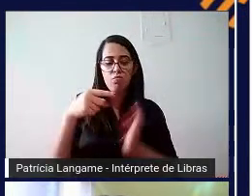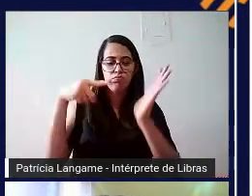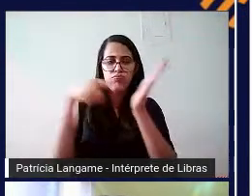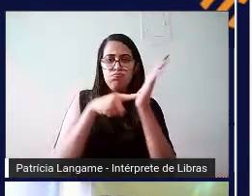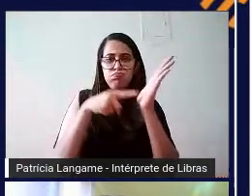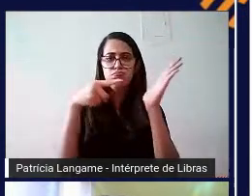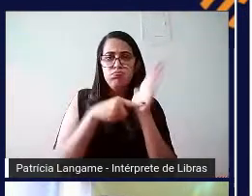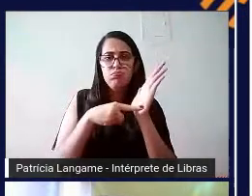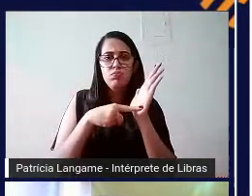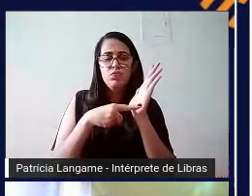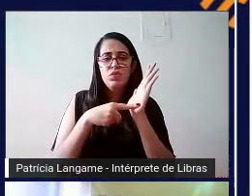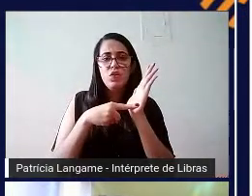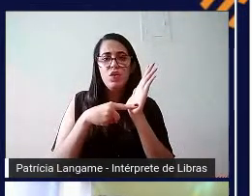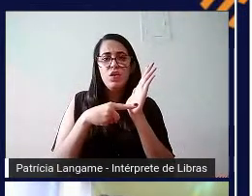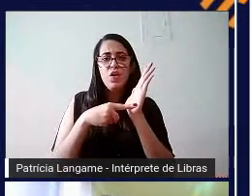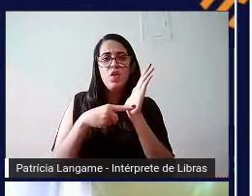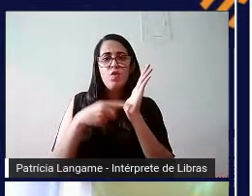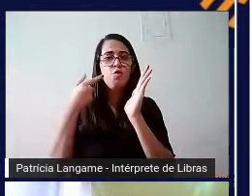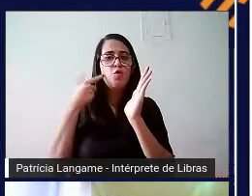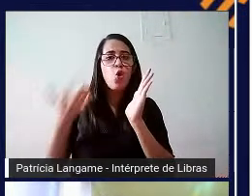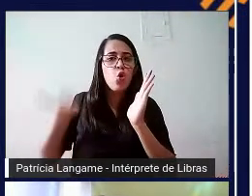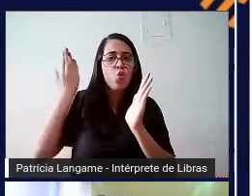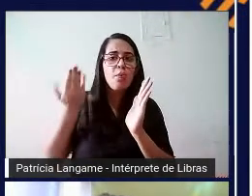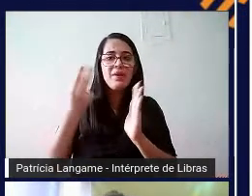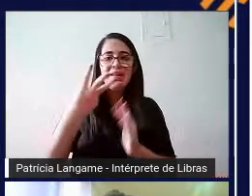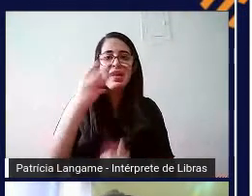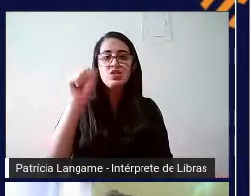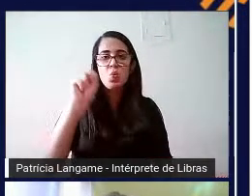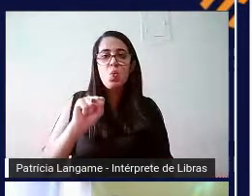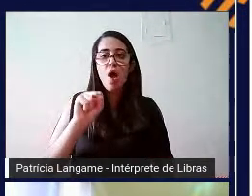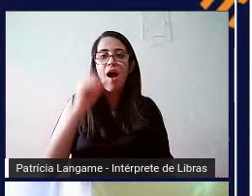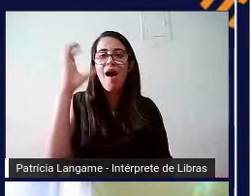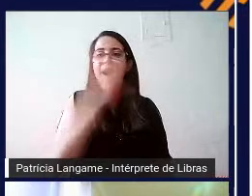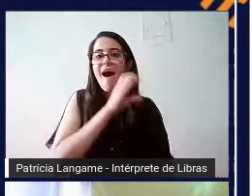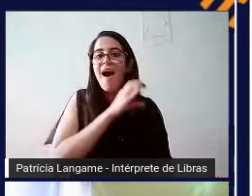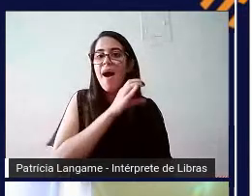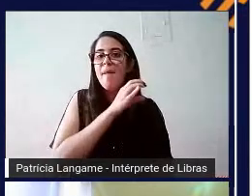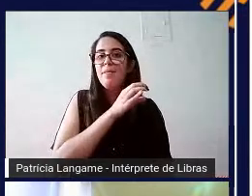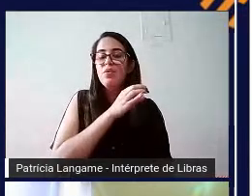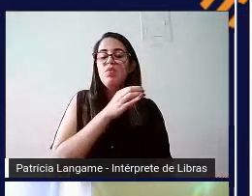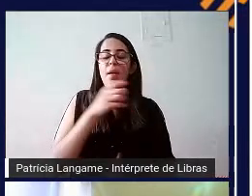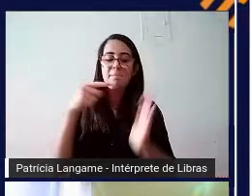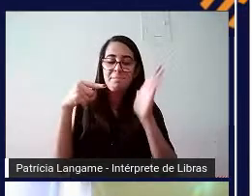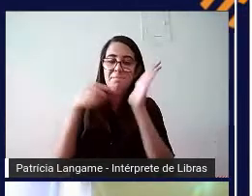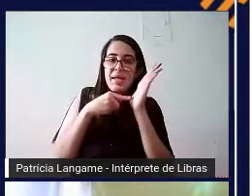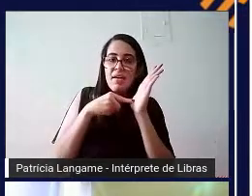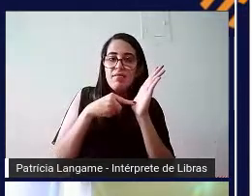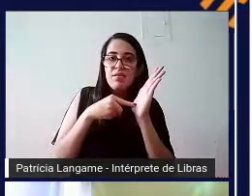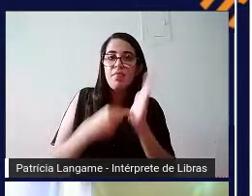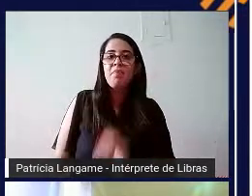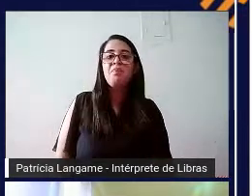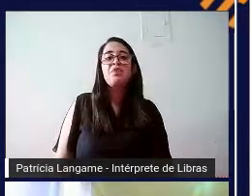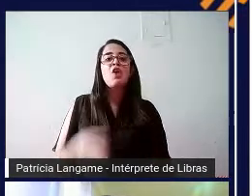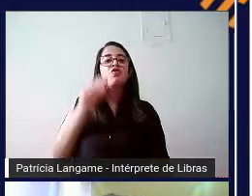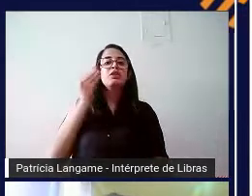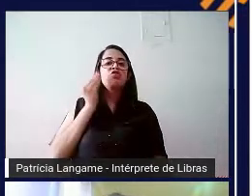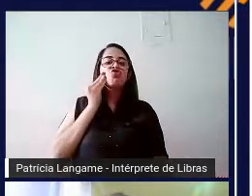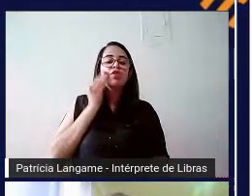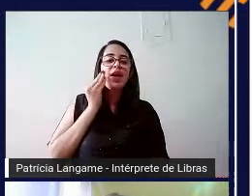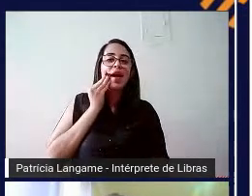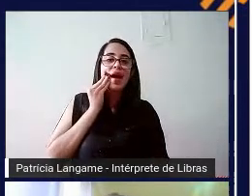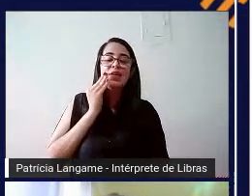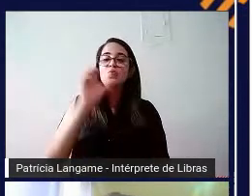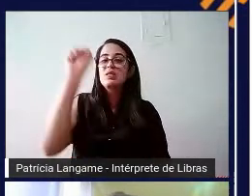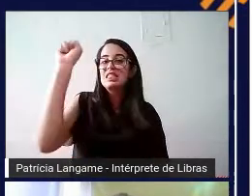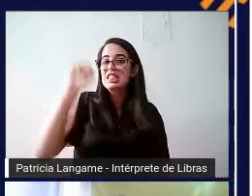volume ao mesmo tempo durante três segundos e você ativa e assim você também desativa. Eu fui testar esse atalho com o Samsung